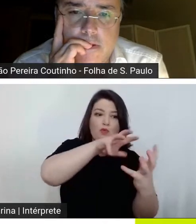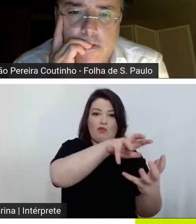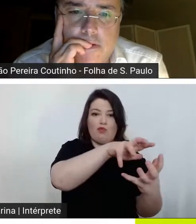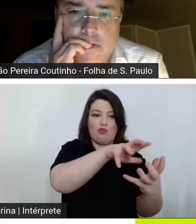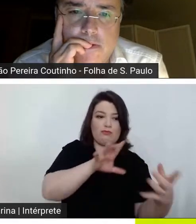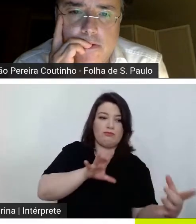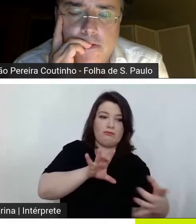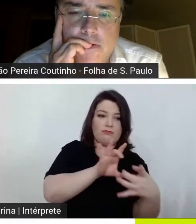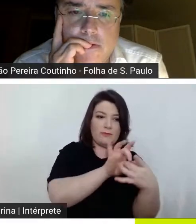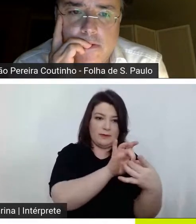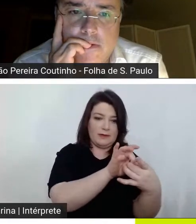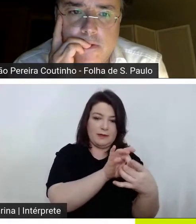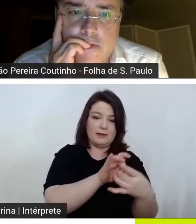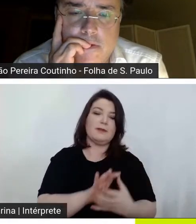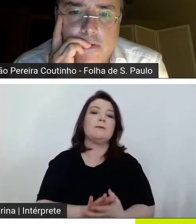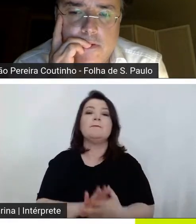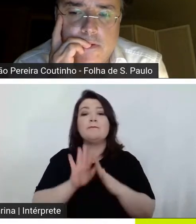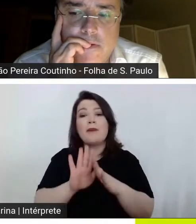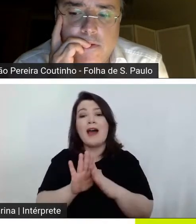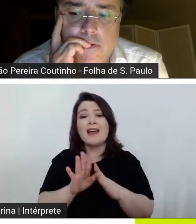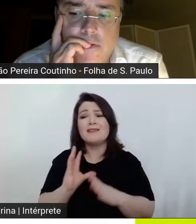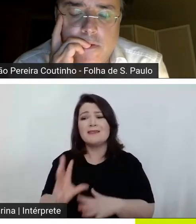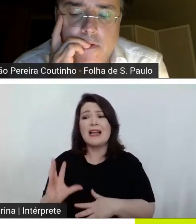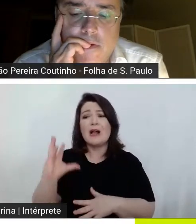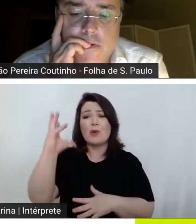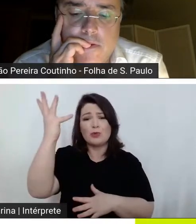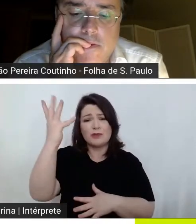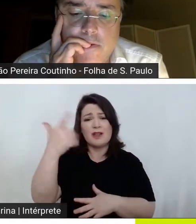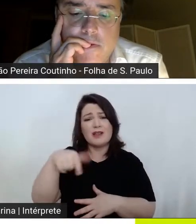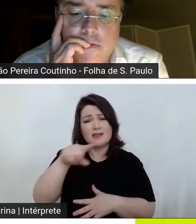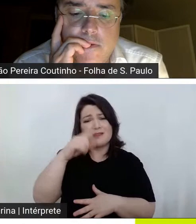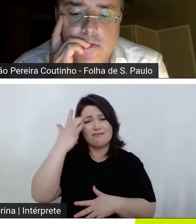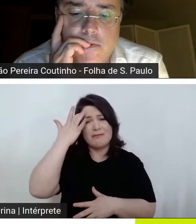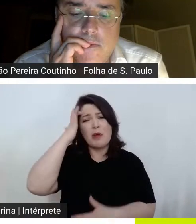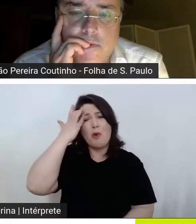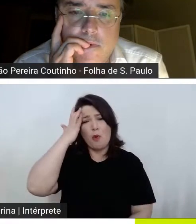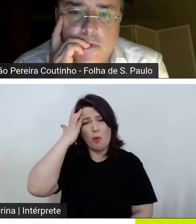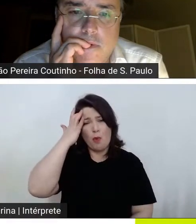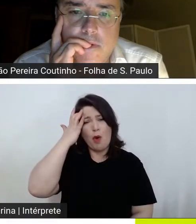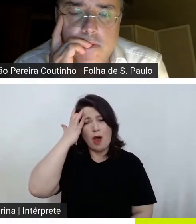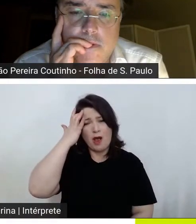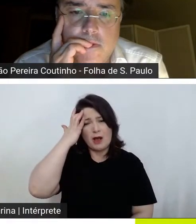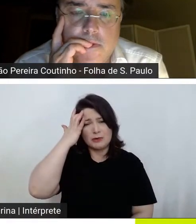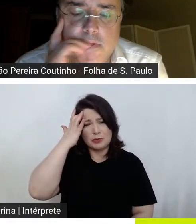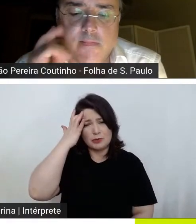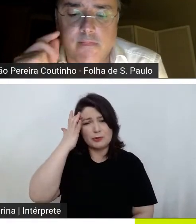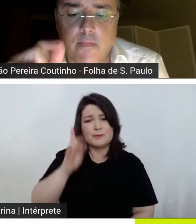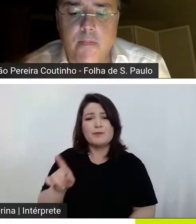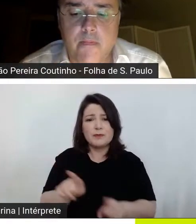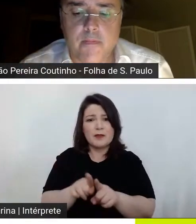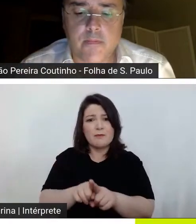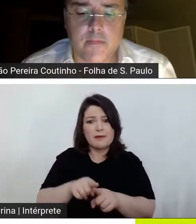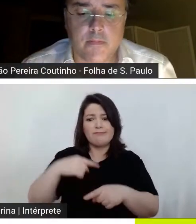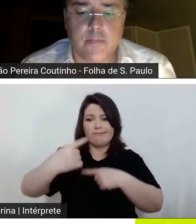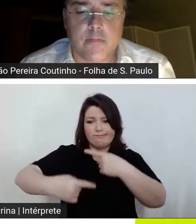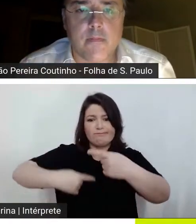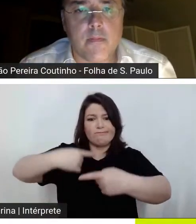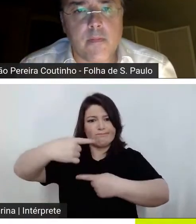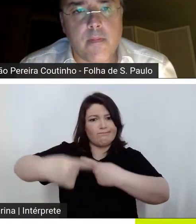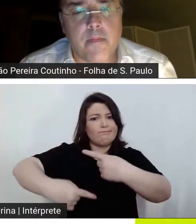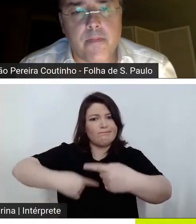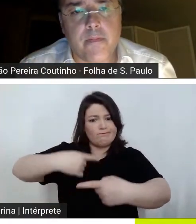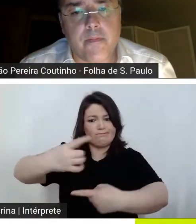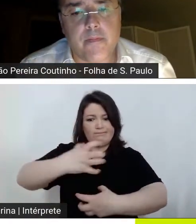mas o que acontece que eu acho que vai que também vai indo numa no espiral né de